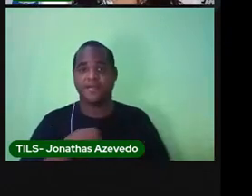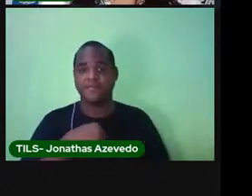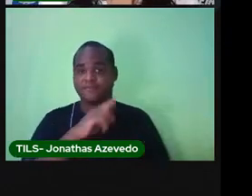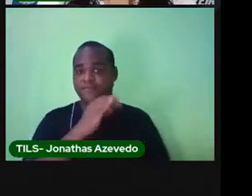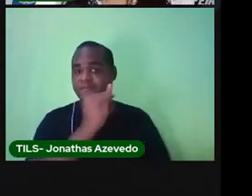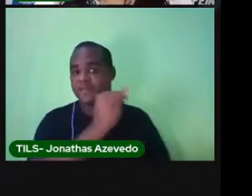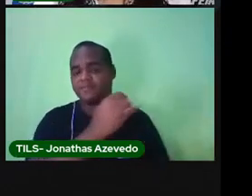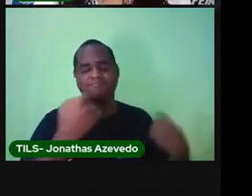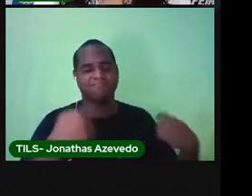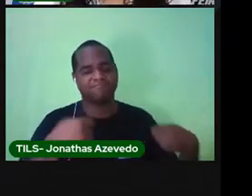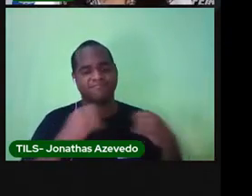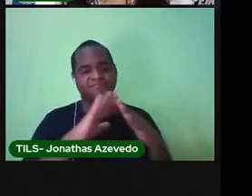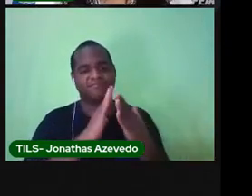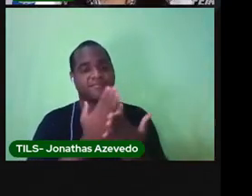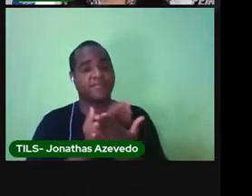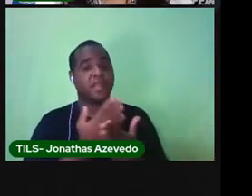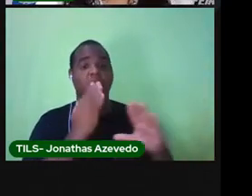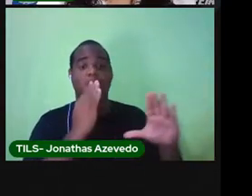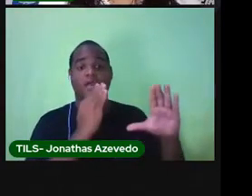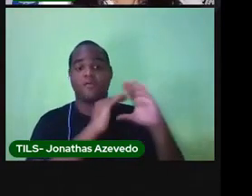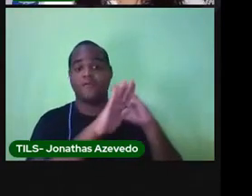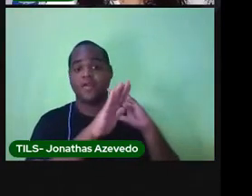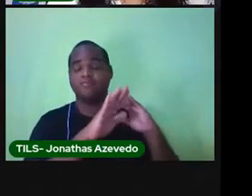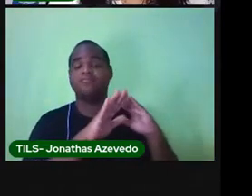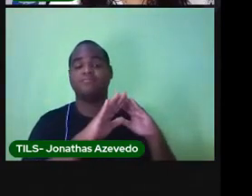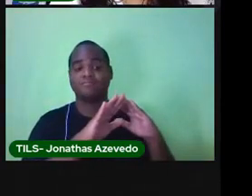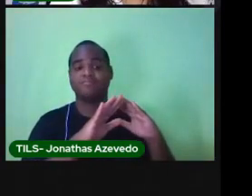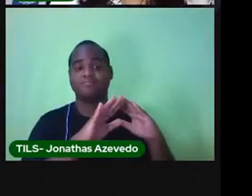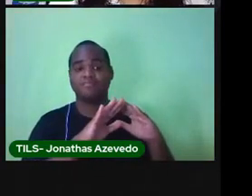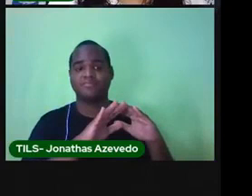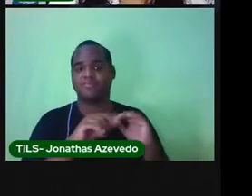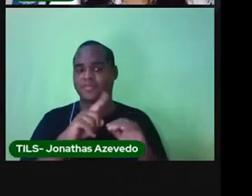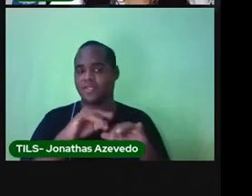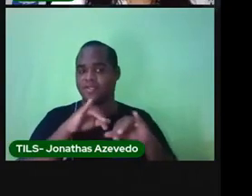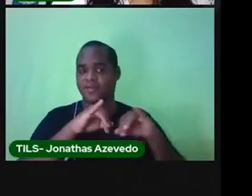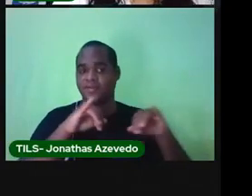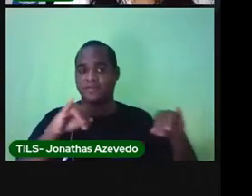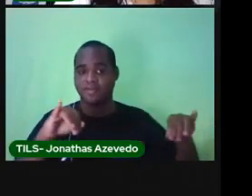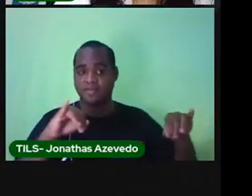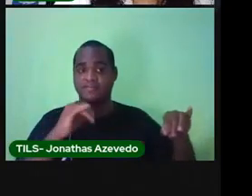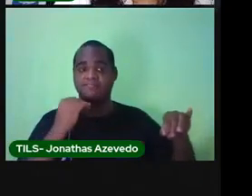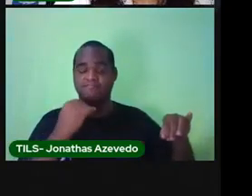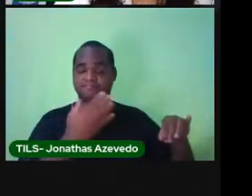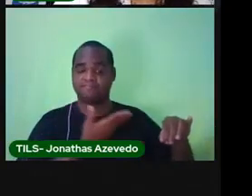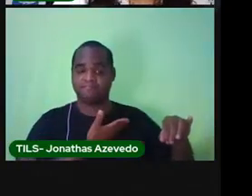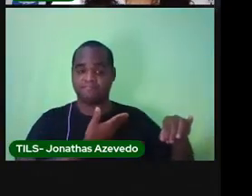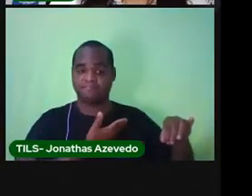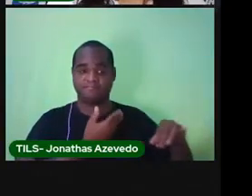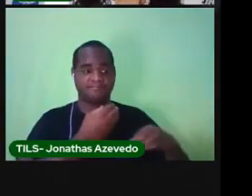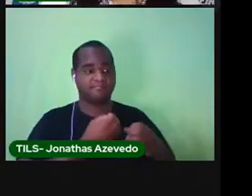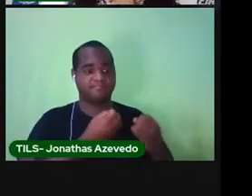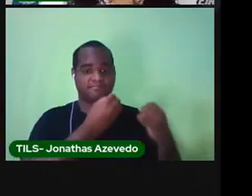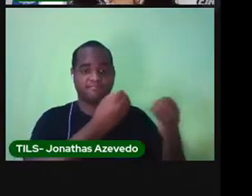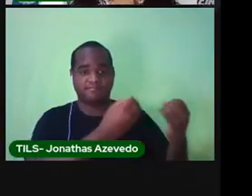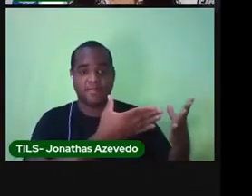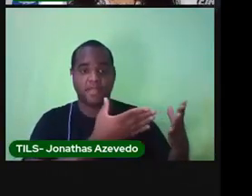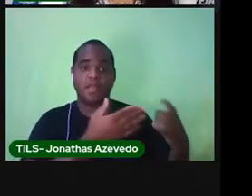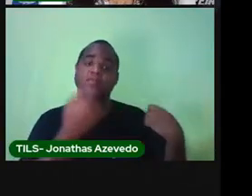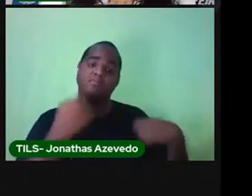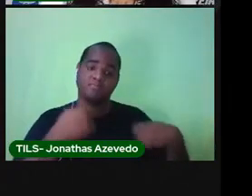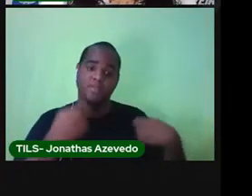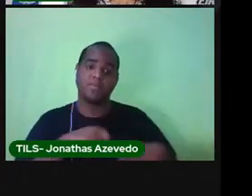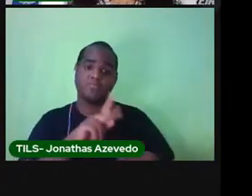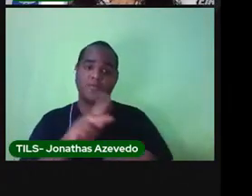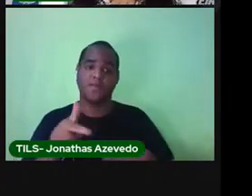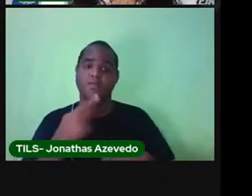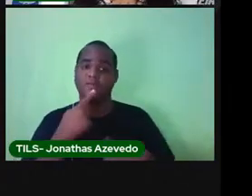escola. E ela enviou esse bilhete. Então, ela deixou um bilhete para sua amiga Paulinha para que ela avisasse